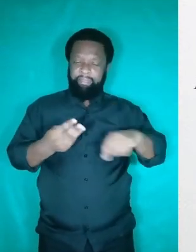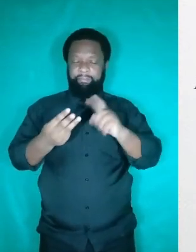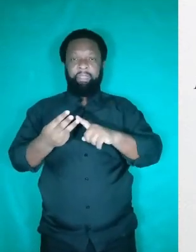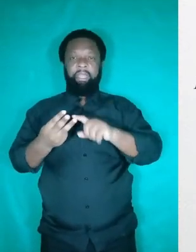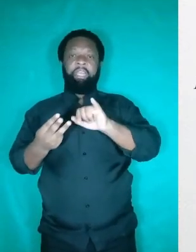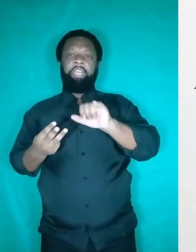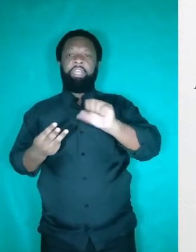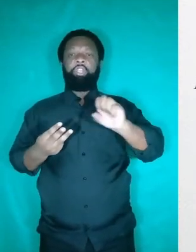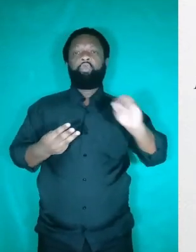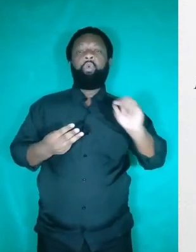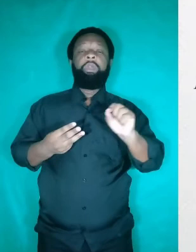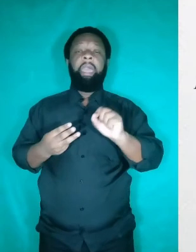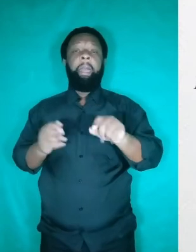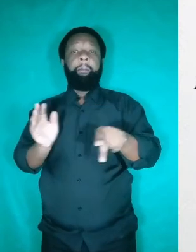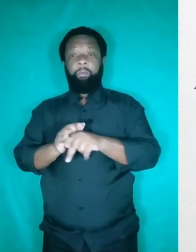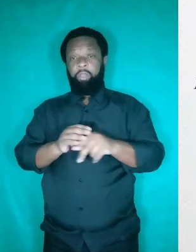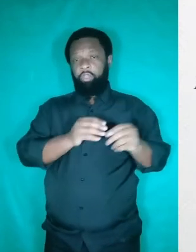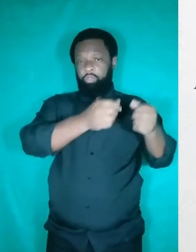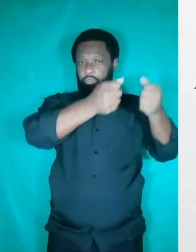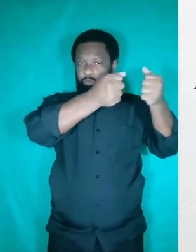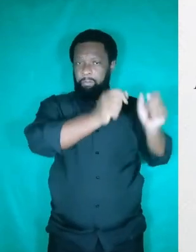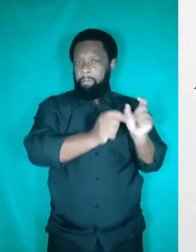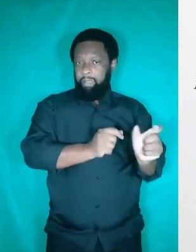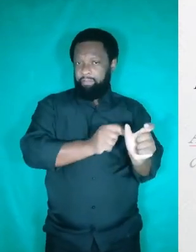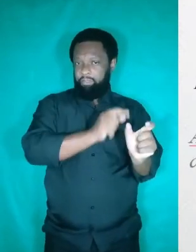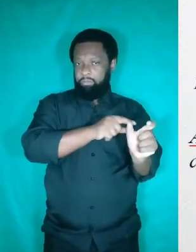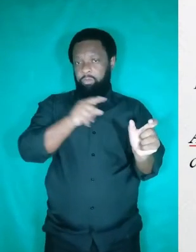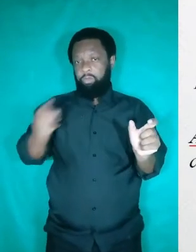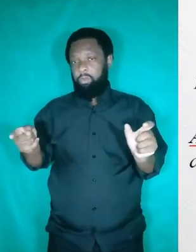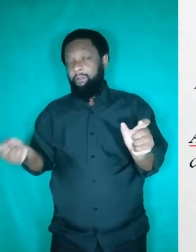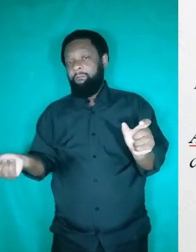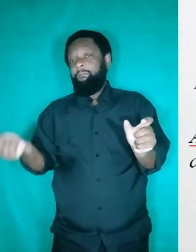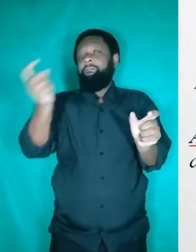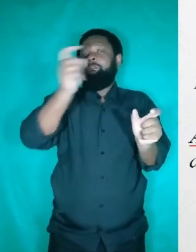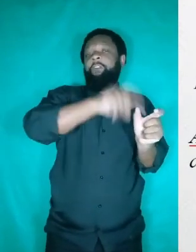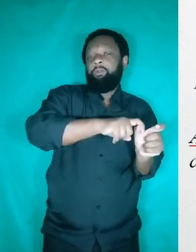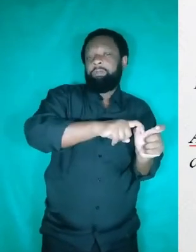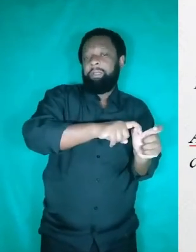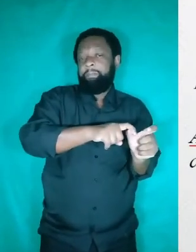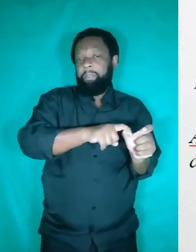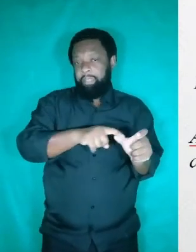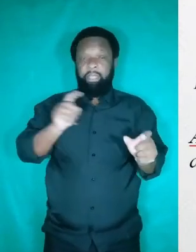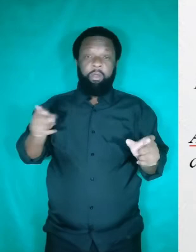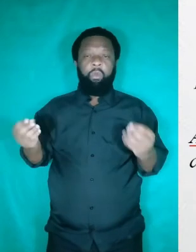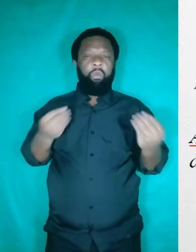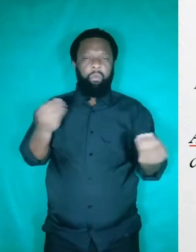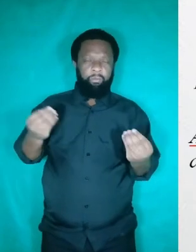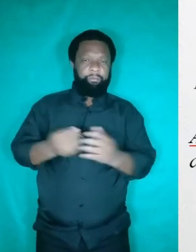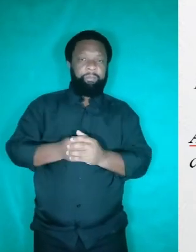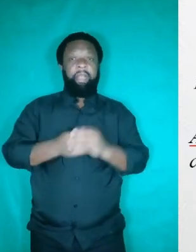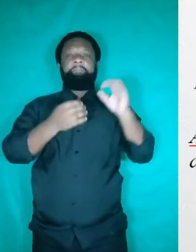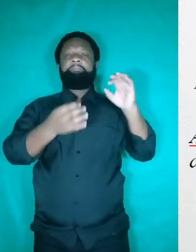devem ser usados para retomar algo que já foi dito no texto. Como? A coesão textual pode contribuir na